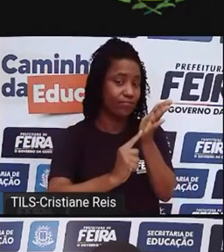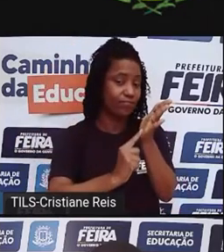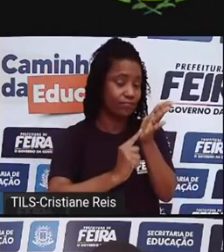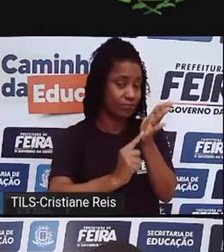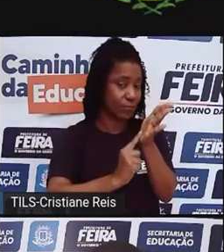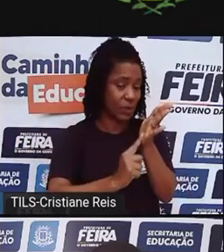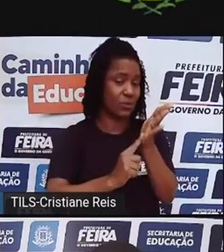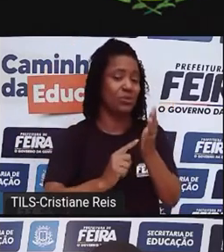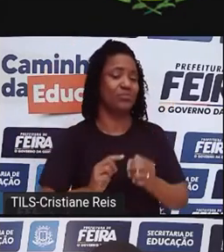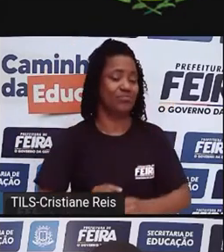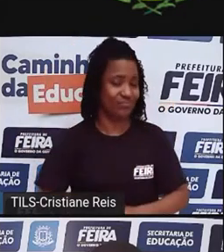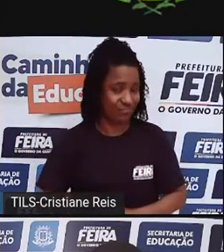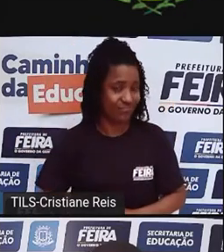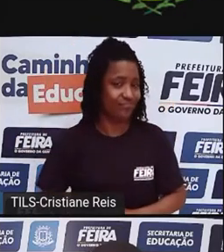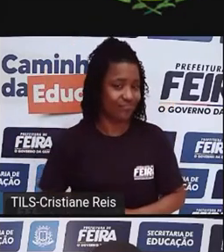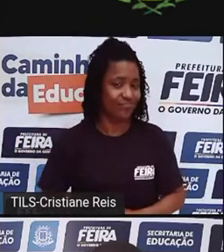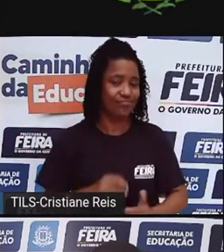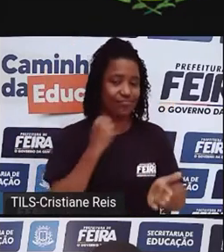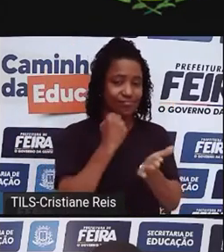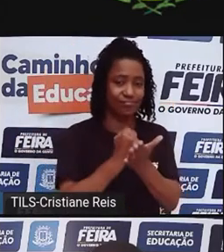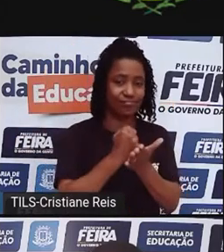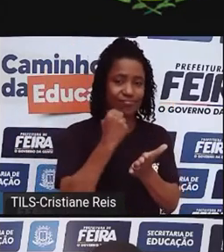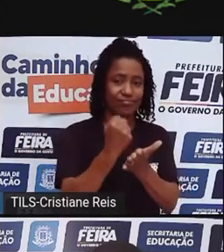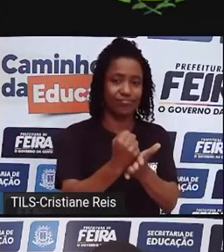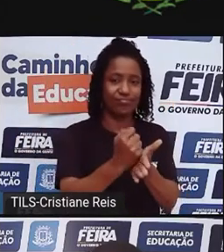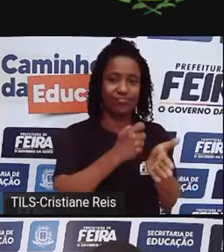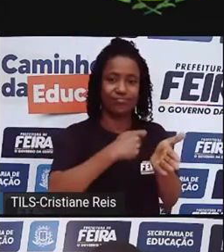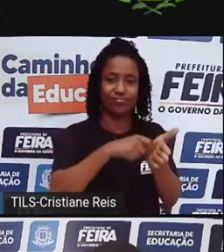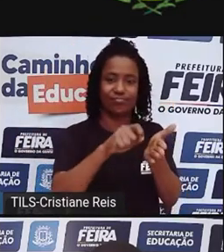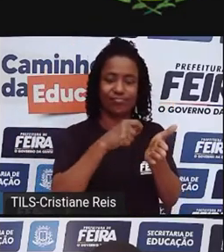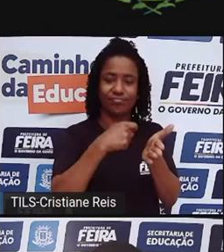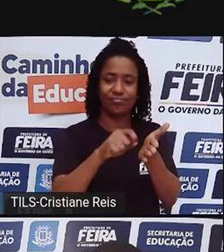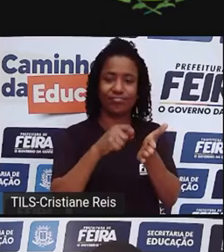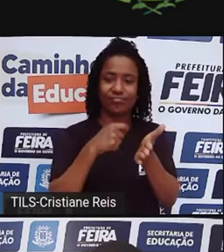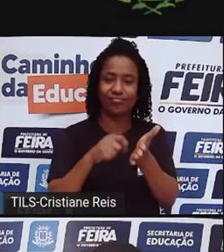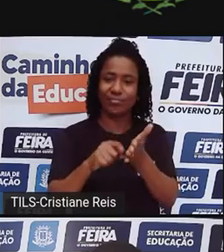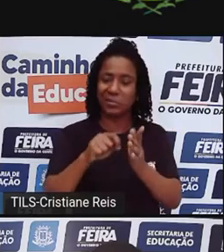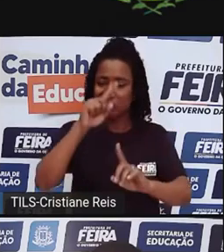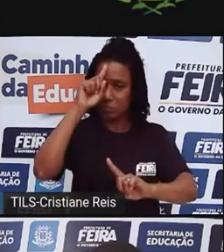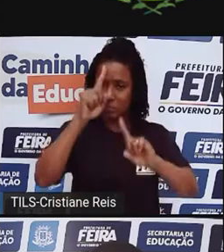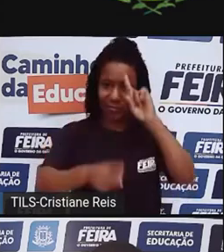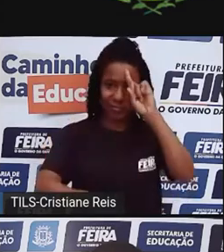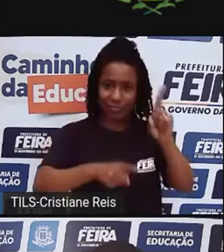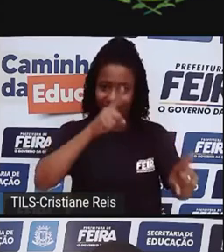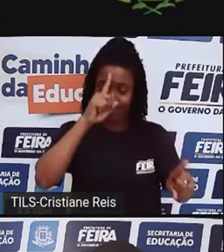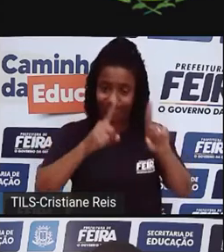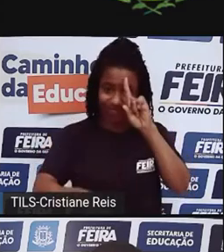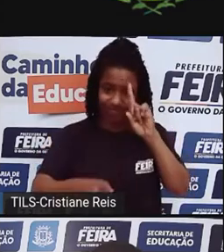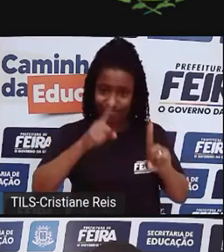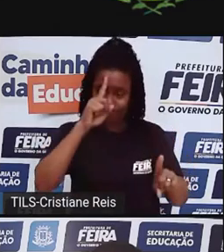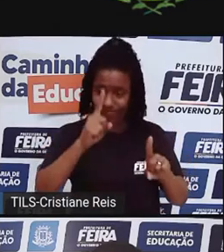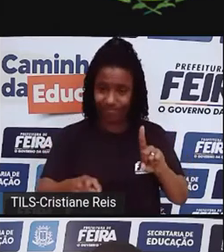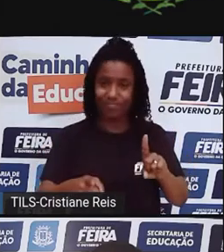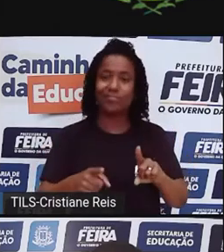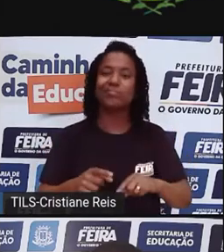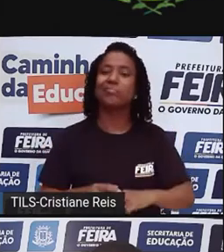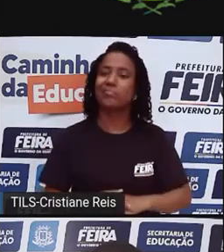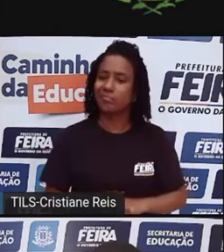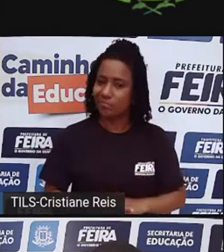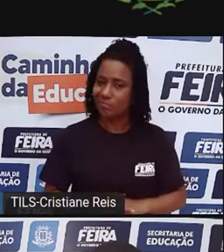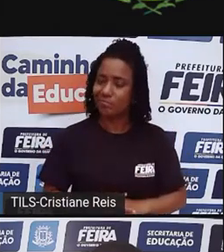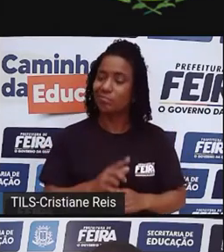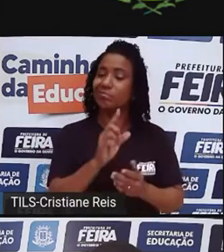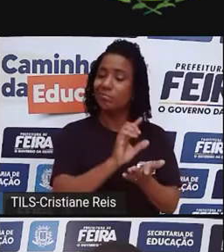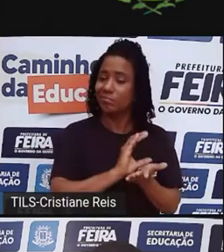assinando todos os documentos e dizendo para onde vai e para onde não deve ir os recursos e as políticas